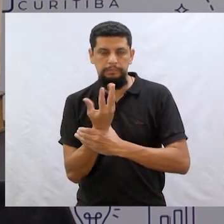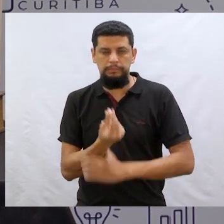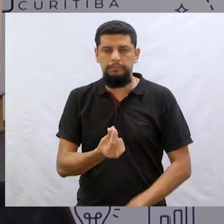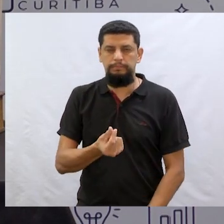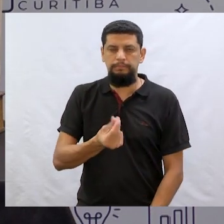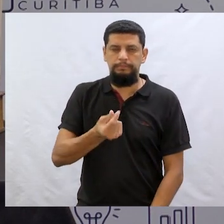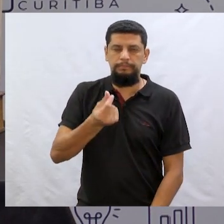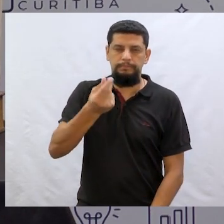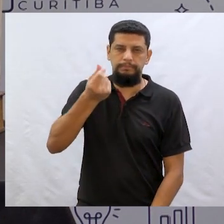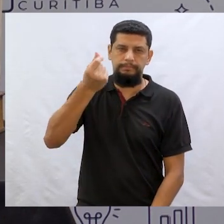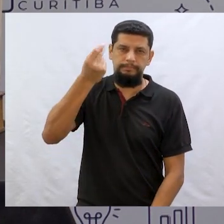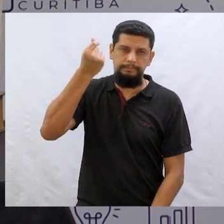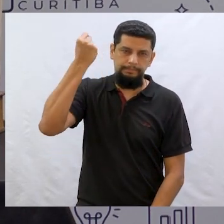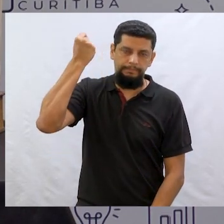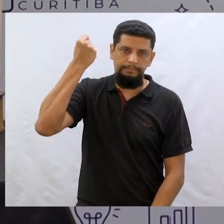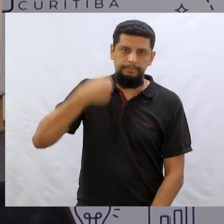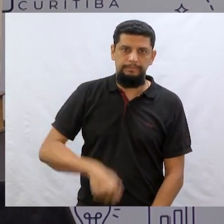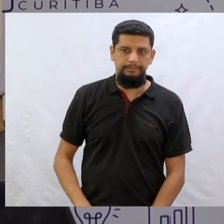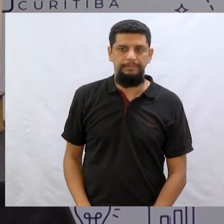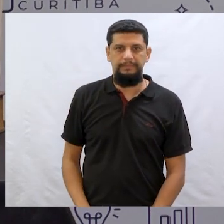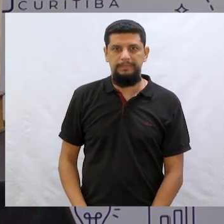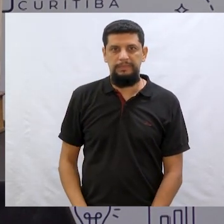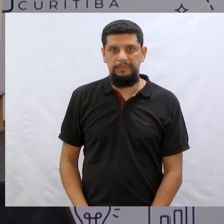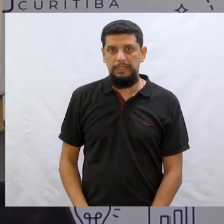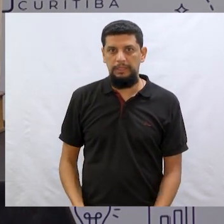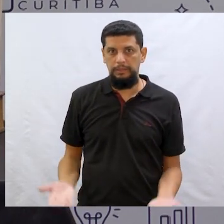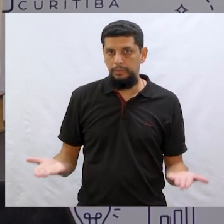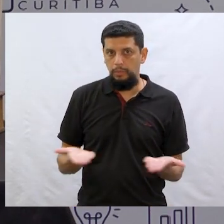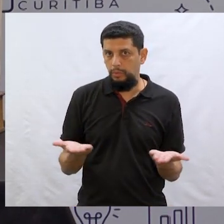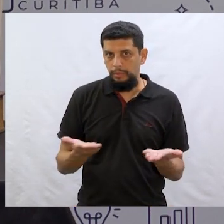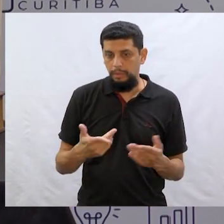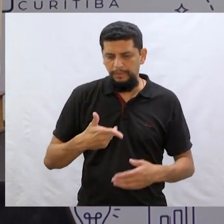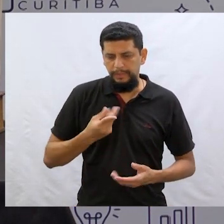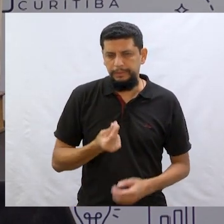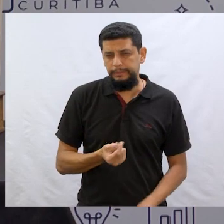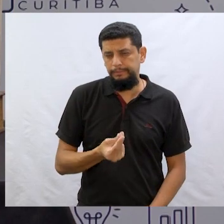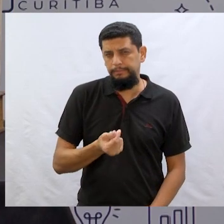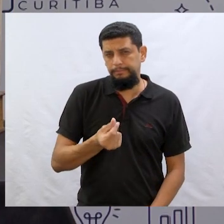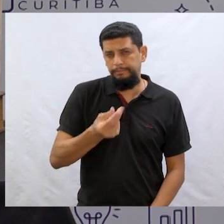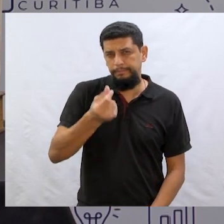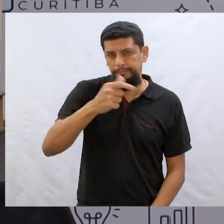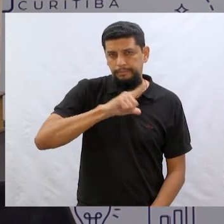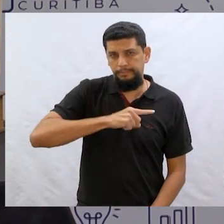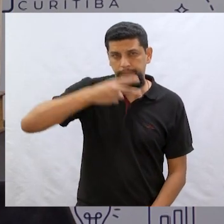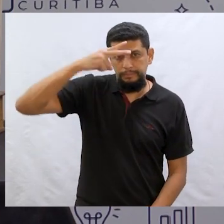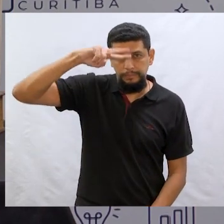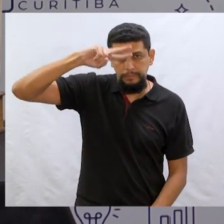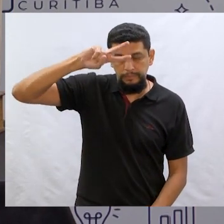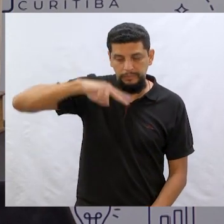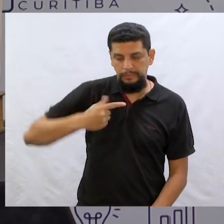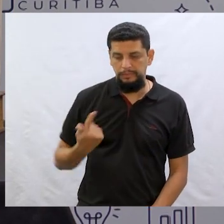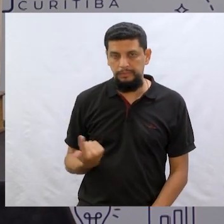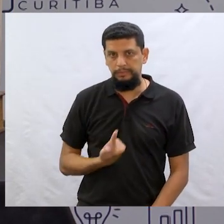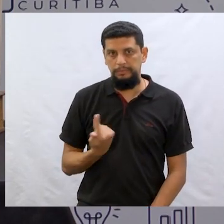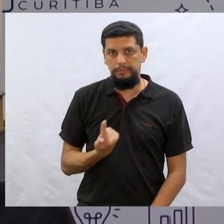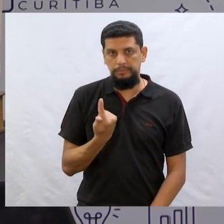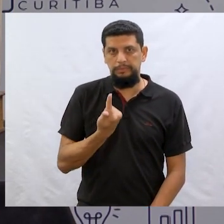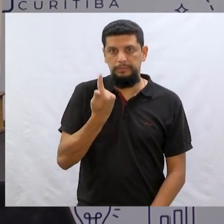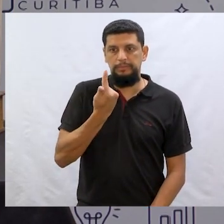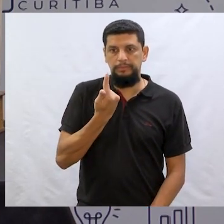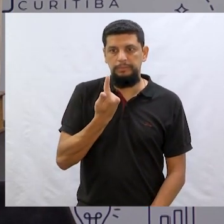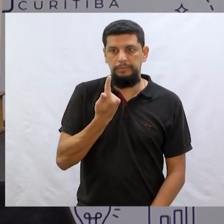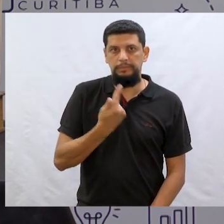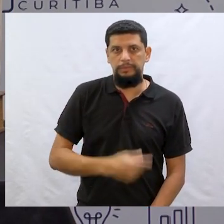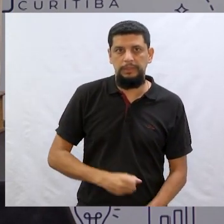há muito tempo. Isso mesmo. Não vem dizer, não, que é só a história de hoje em dia que fala de gigante, não. As histórias milenares